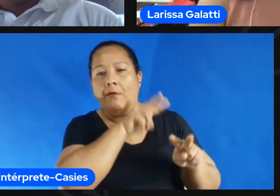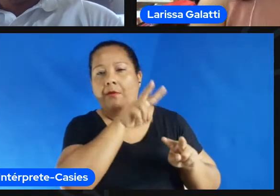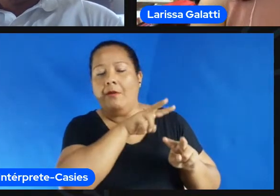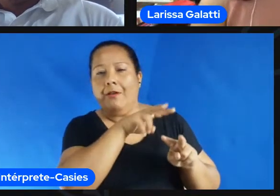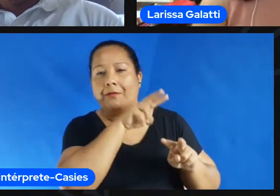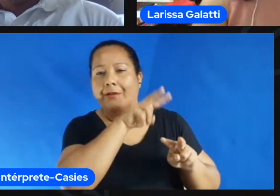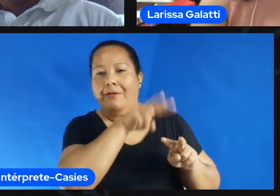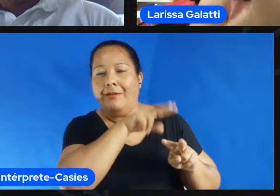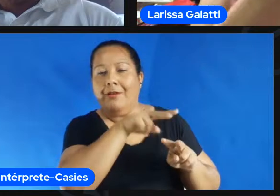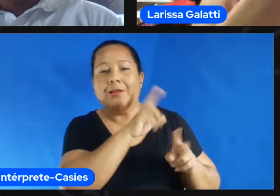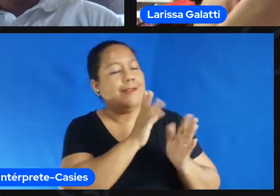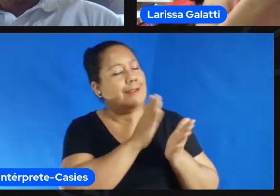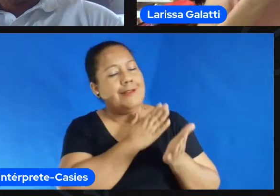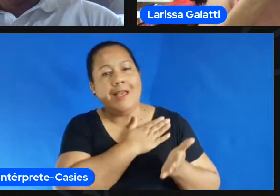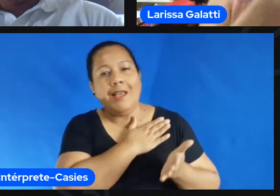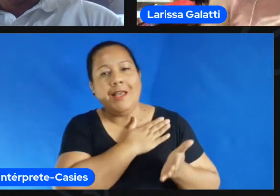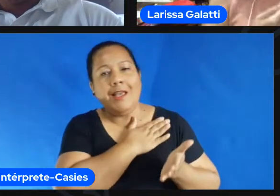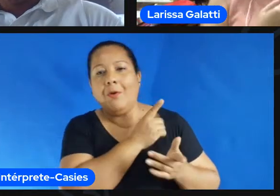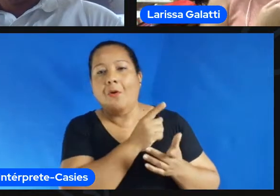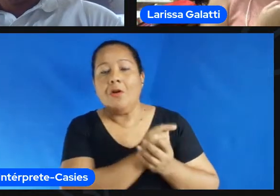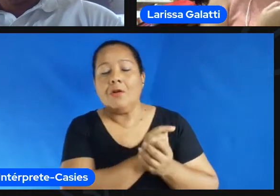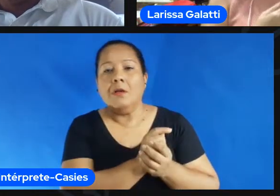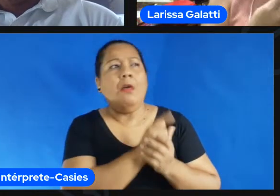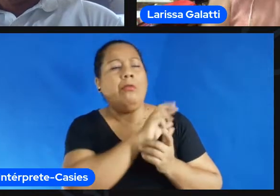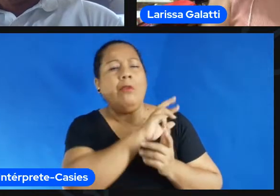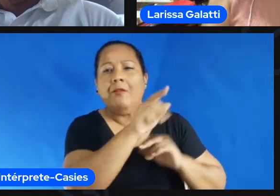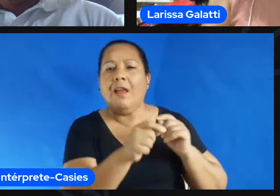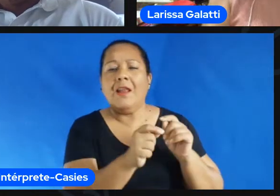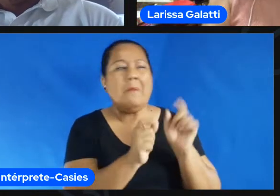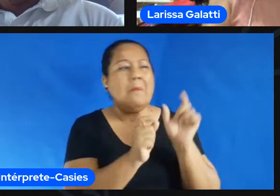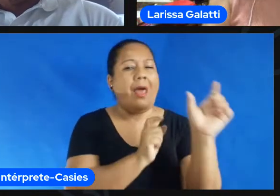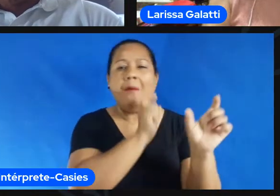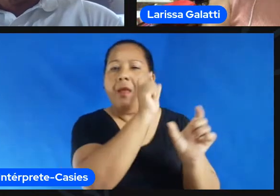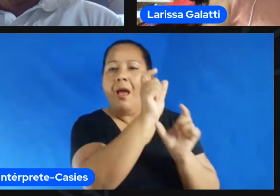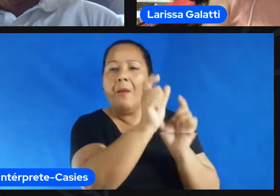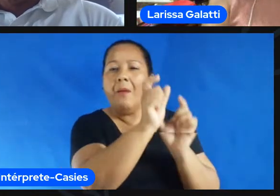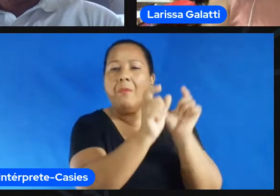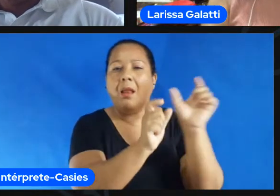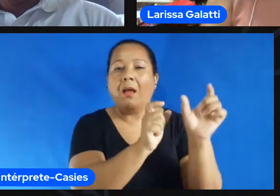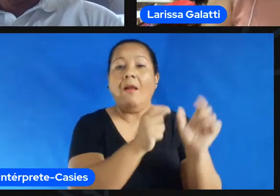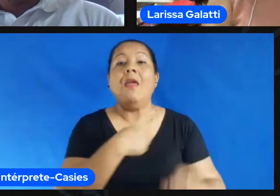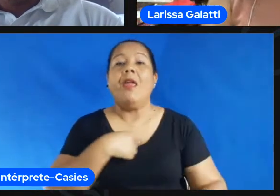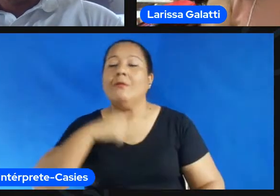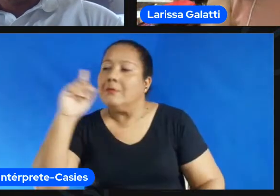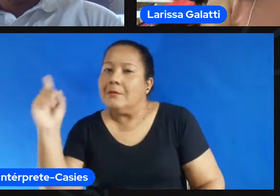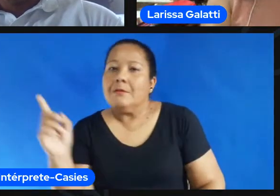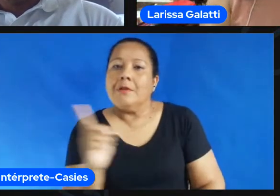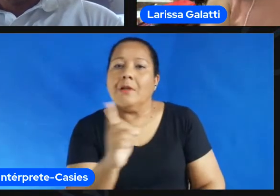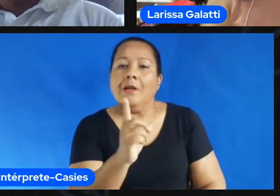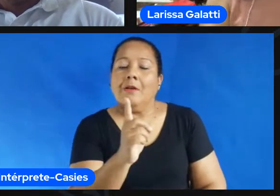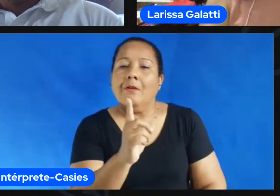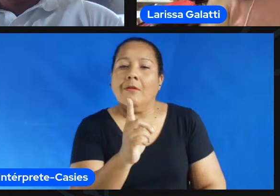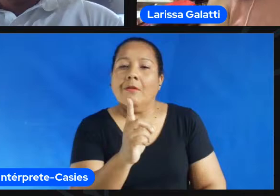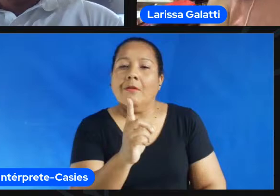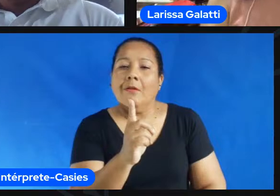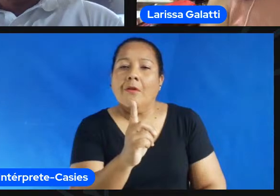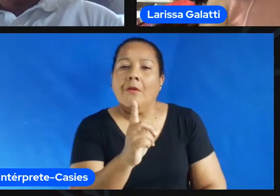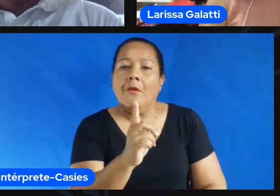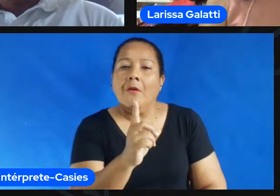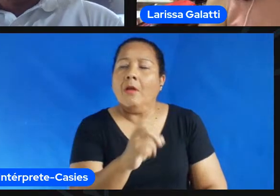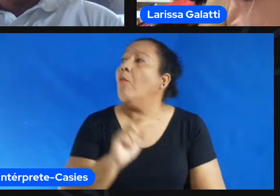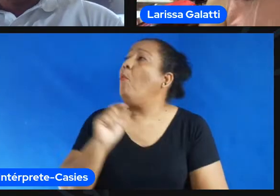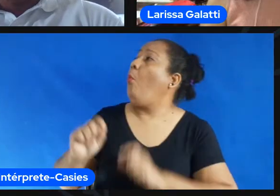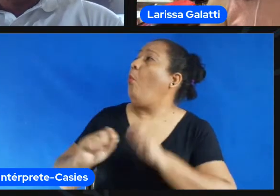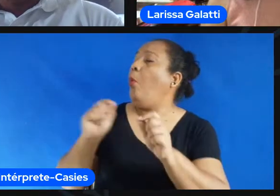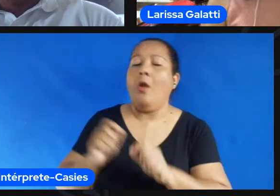conversar com ele com as questões científicas com outras outra linguagem né pra eu ir também me testando